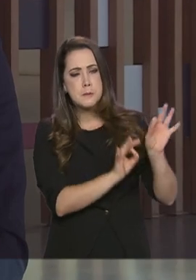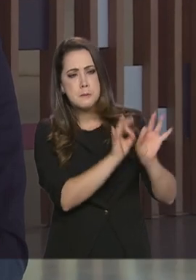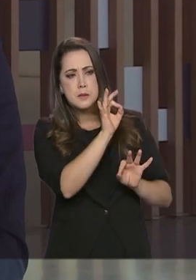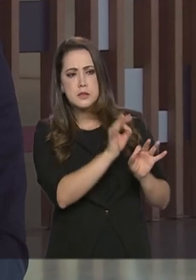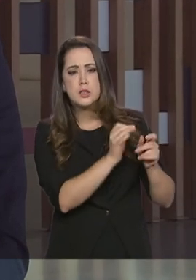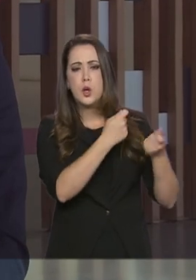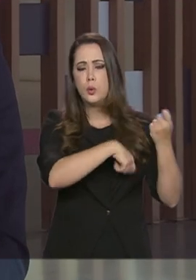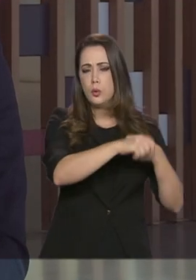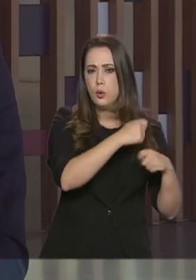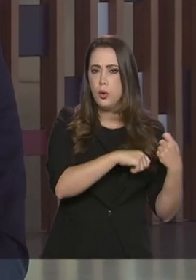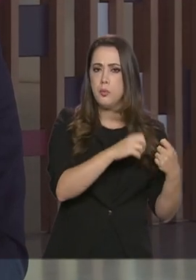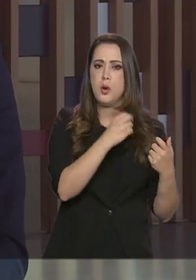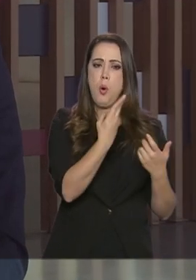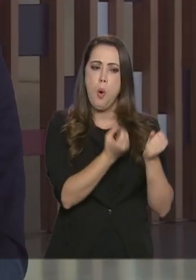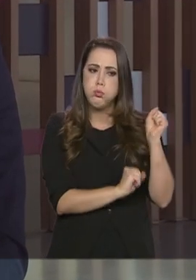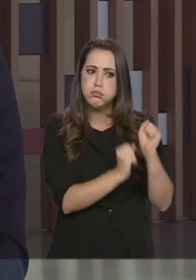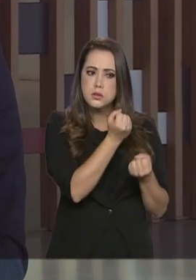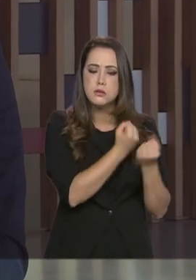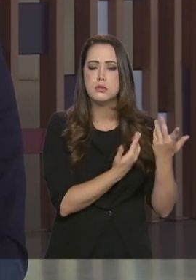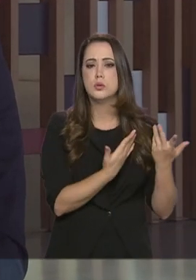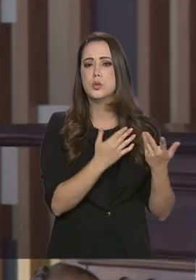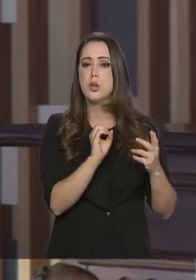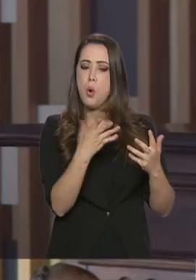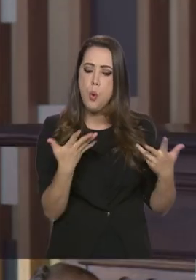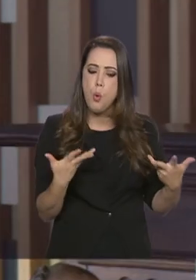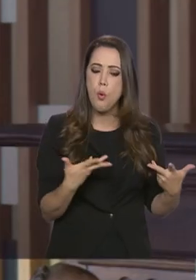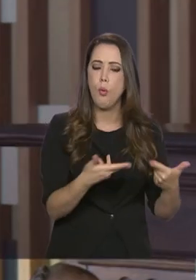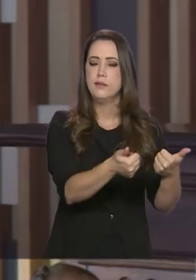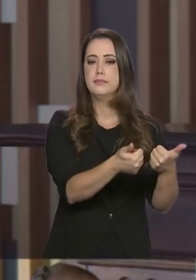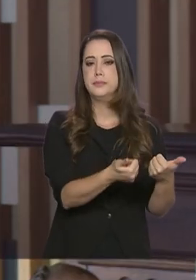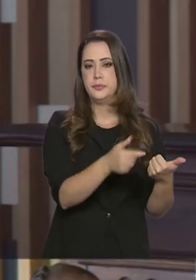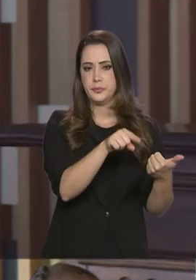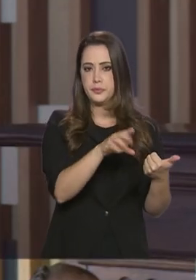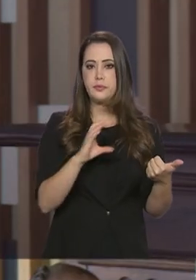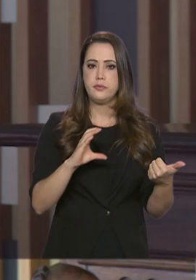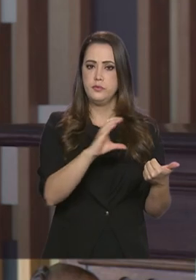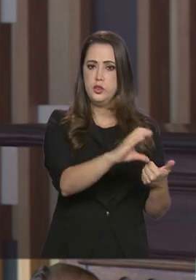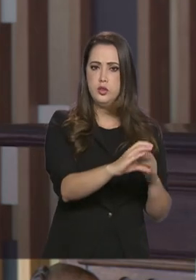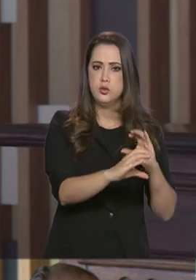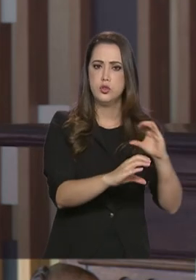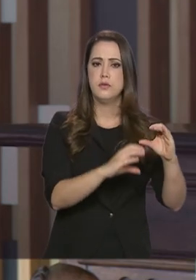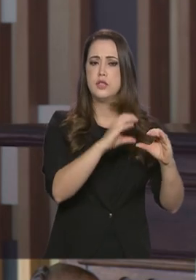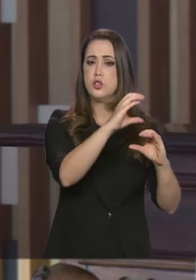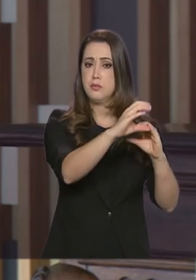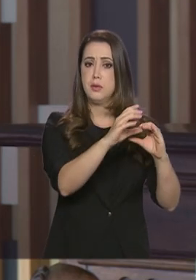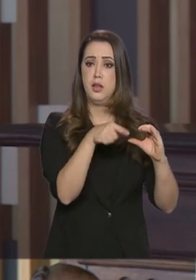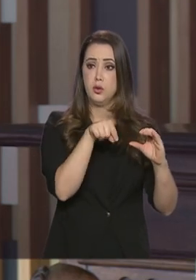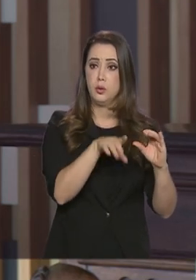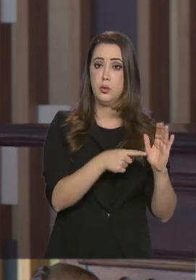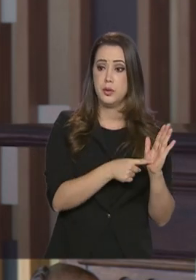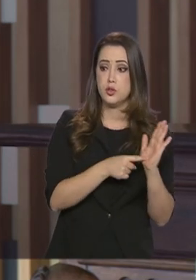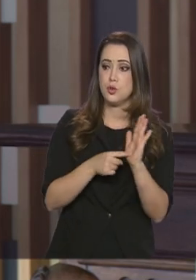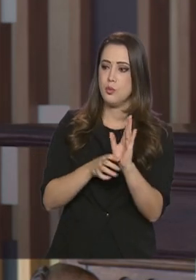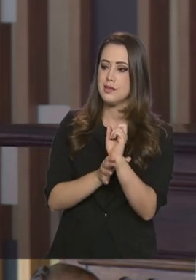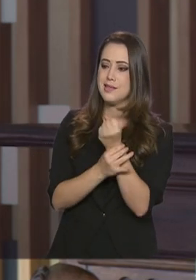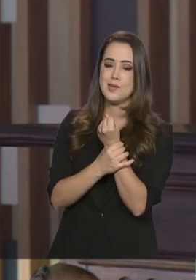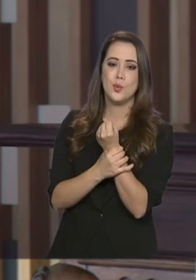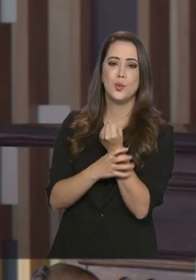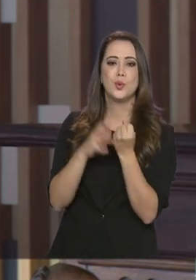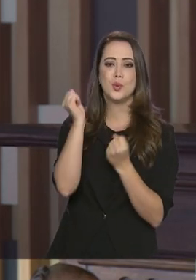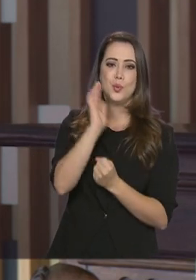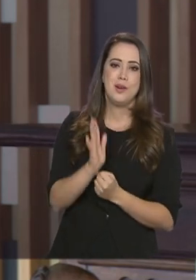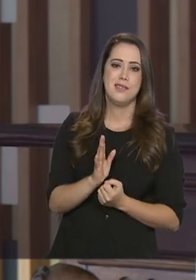estrutura produtiva, da qualidade dos investimentos, da garantia dos contratos, da garantia